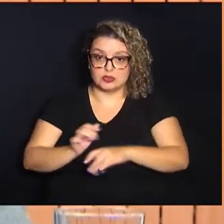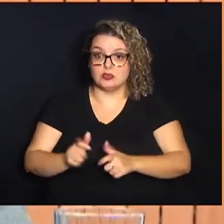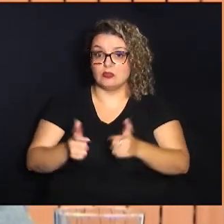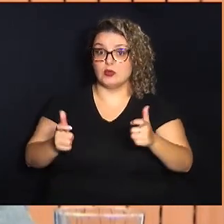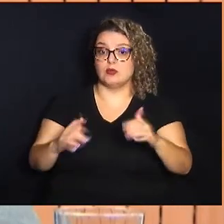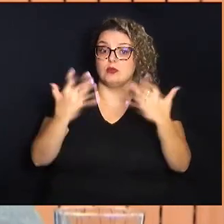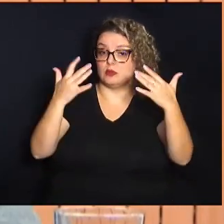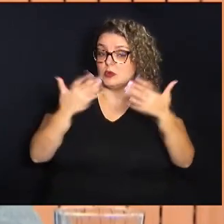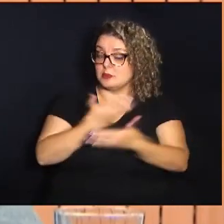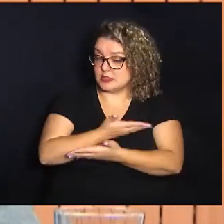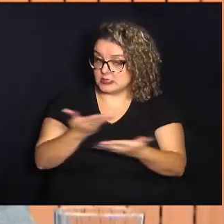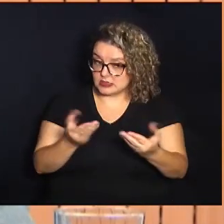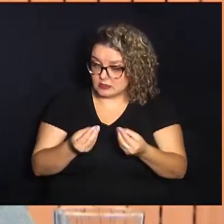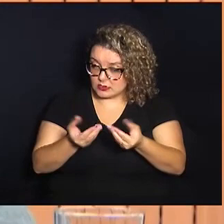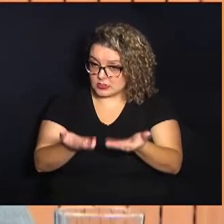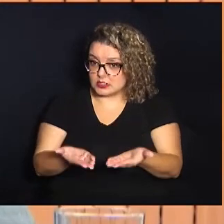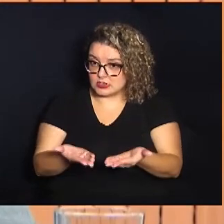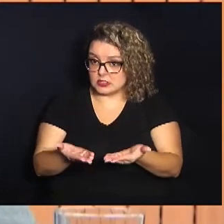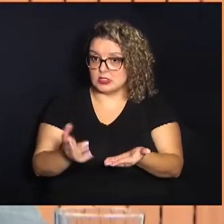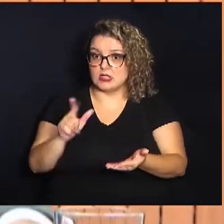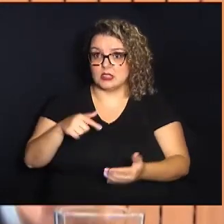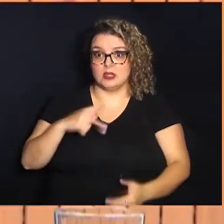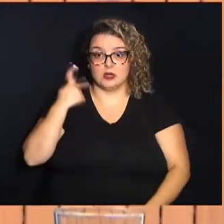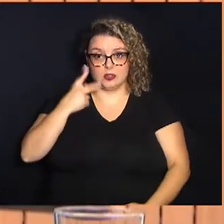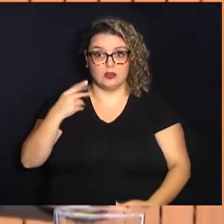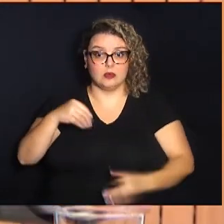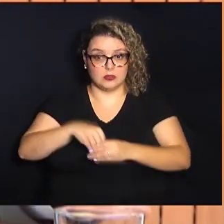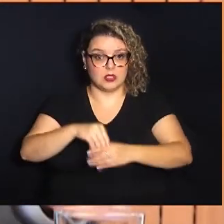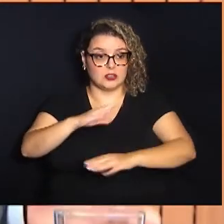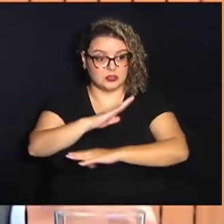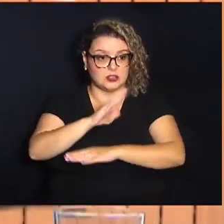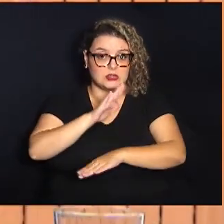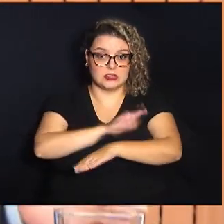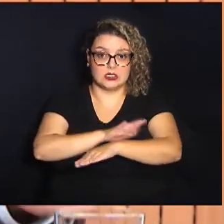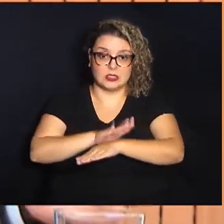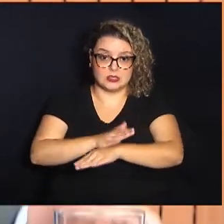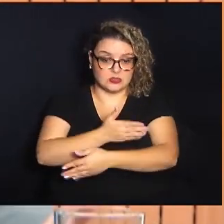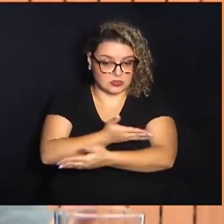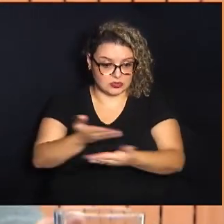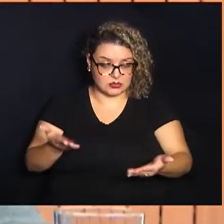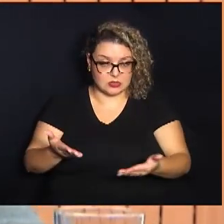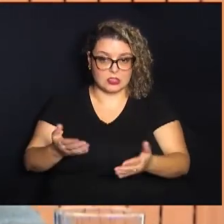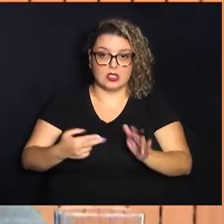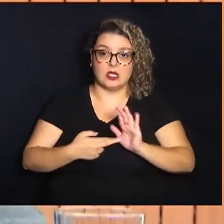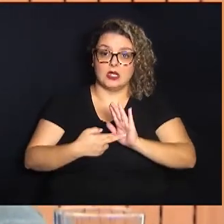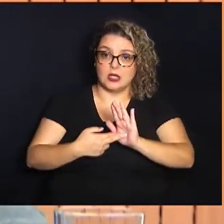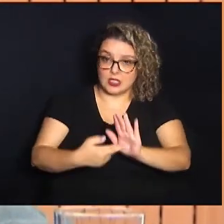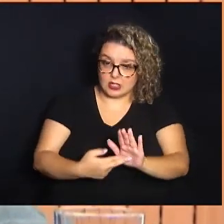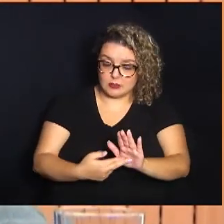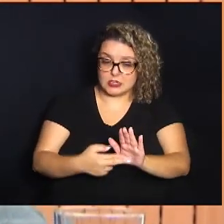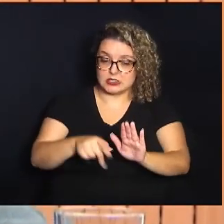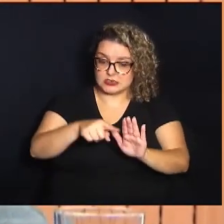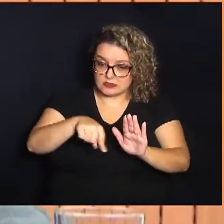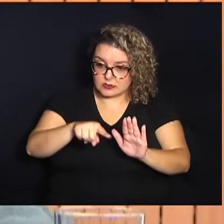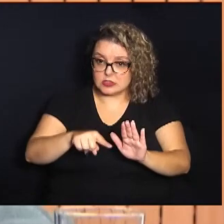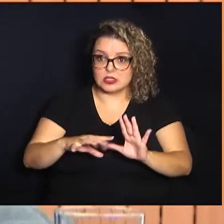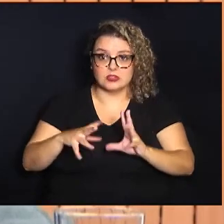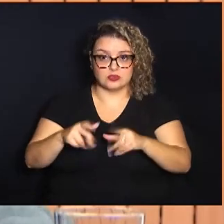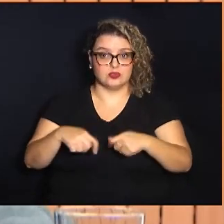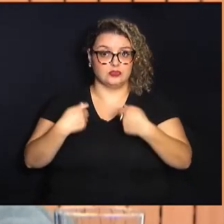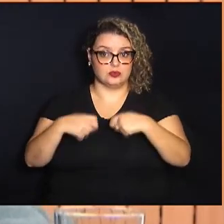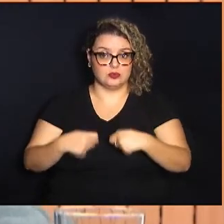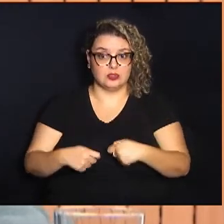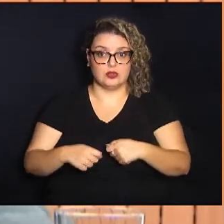posso dar a vocês é como o parlamentar dessa casa que ajuda de vocês representá-las naquilo que for preciso